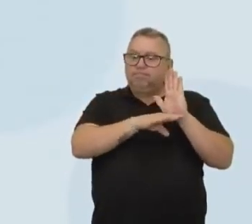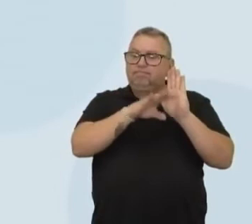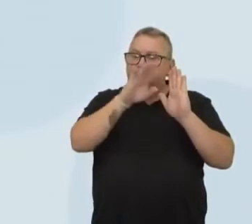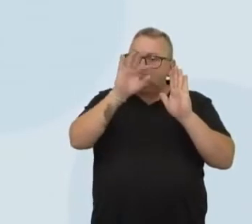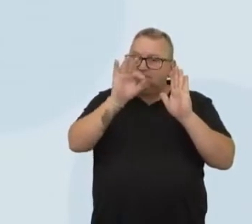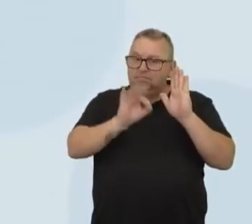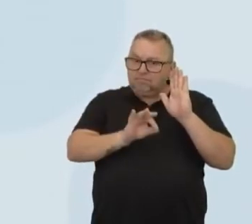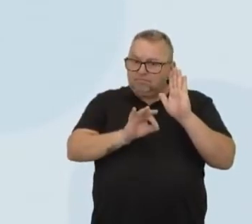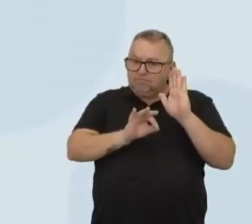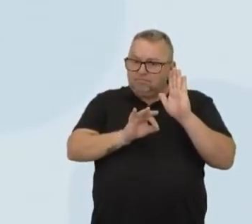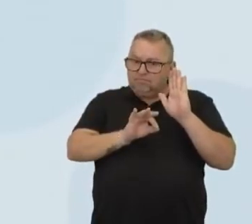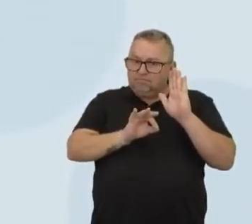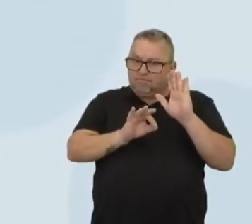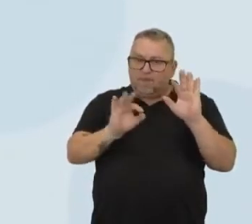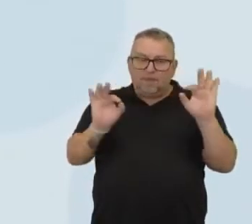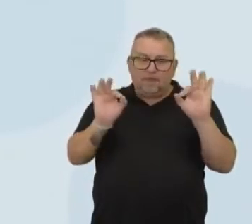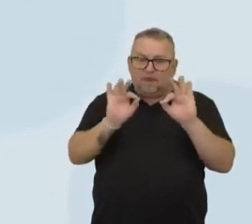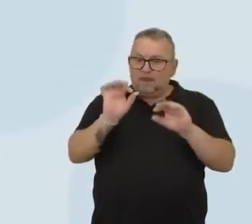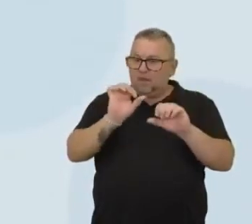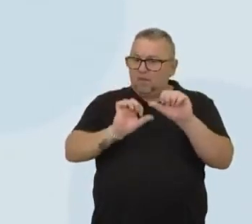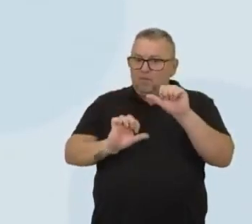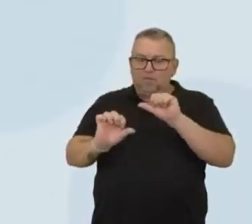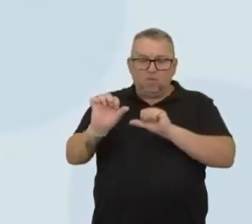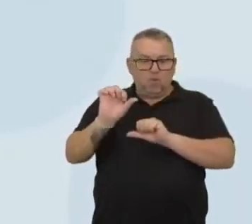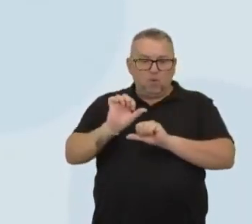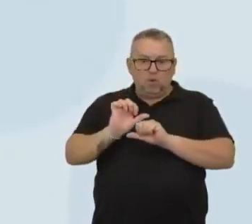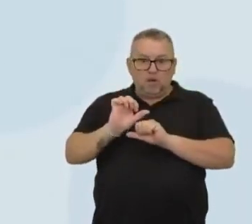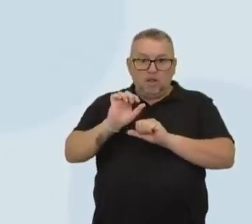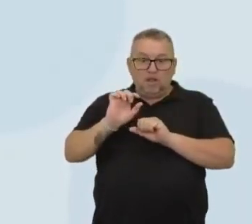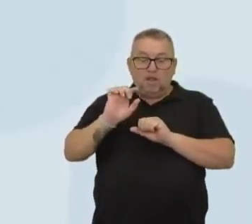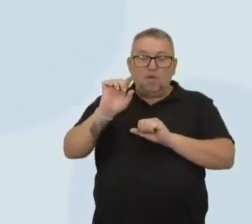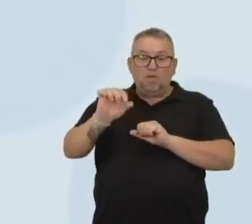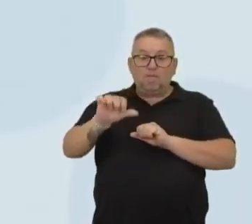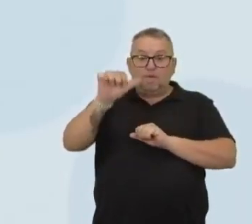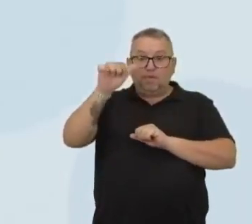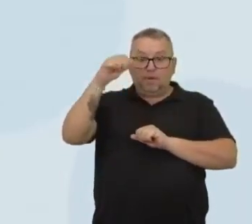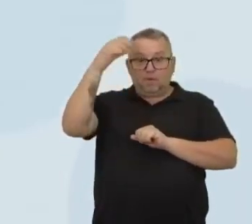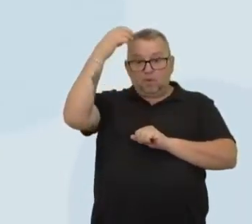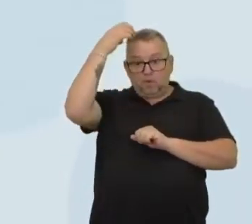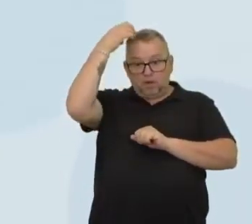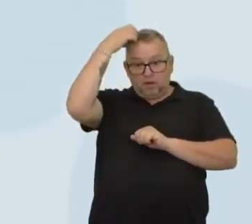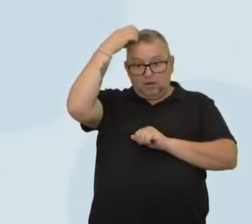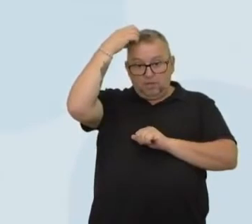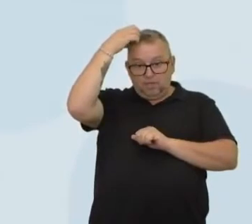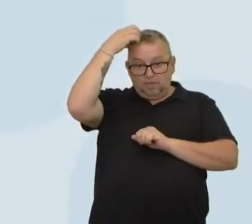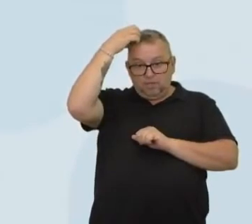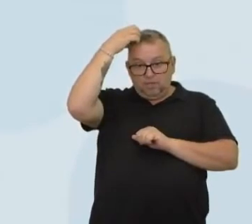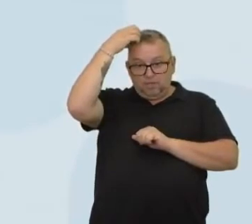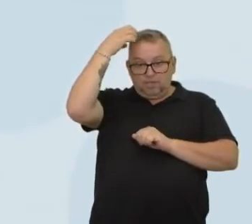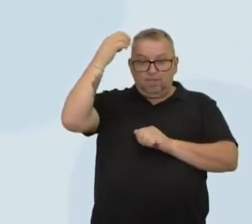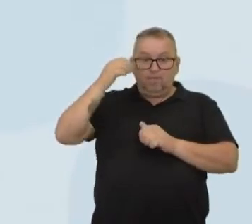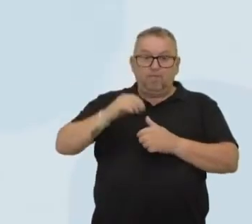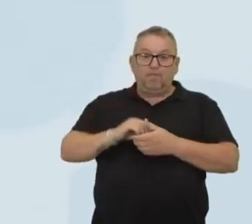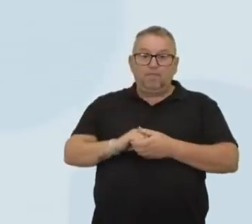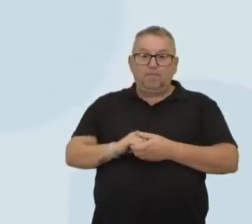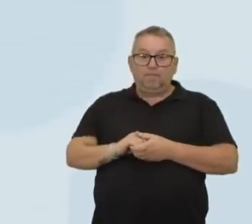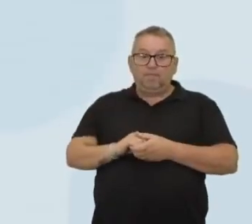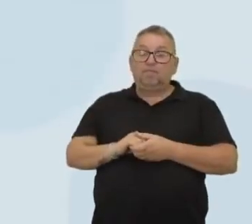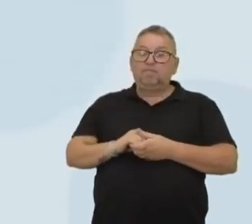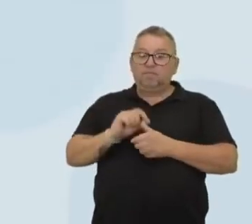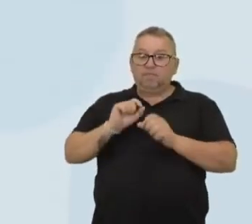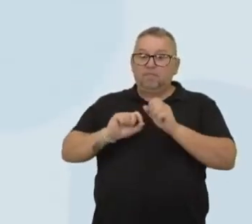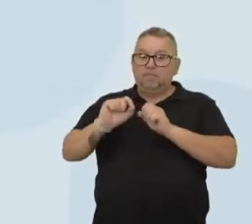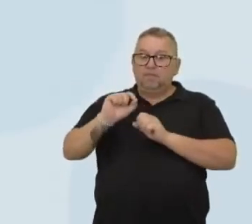sociedade feudal, ninguém muda mais de posição. Então, lá em cima, né? Nós temos o rei. O rei que,